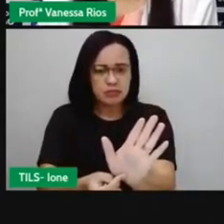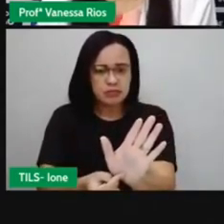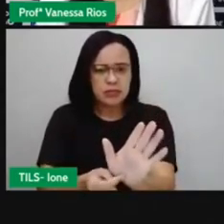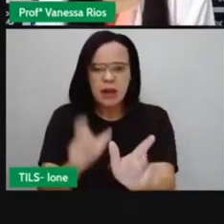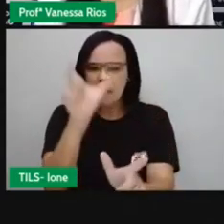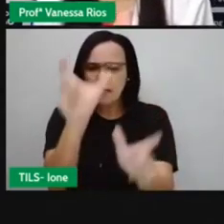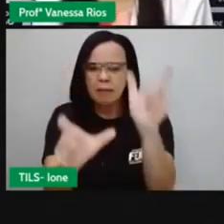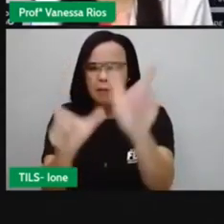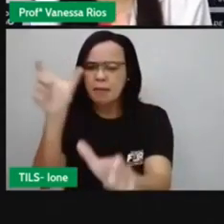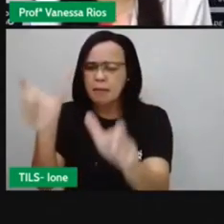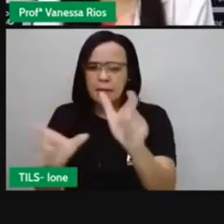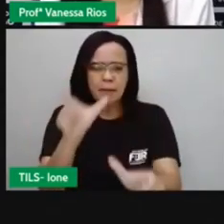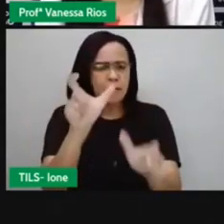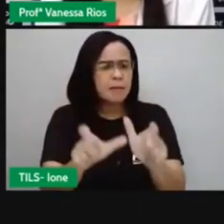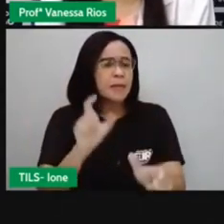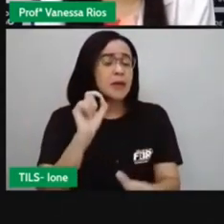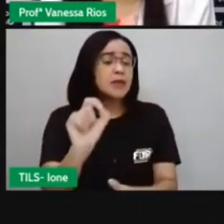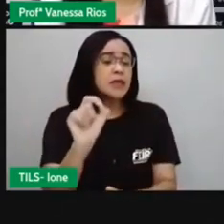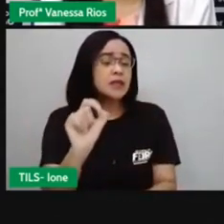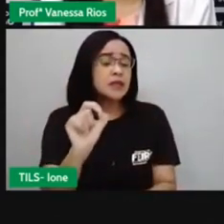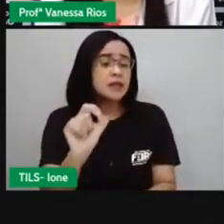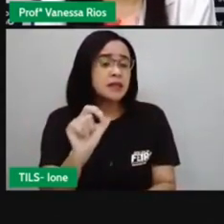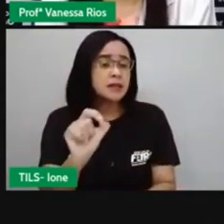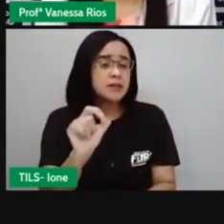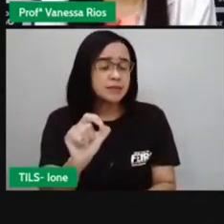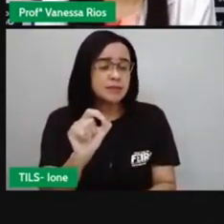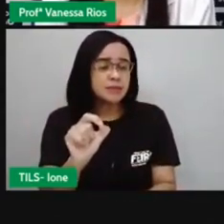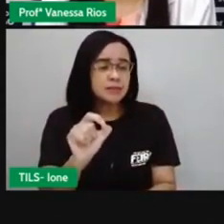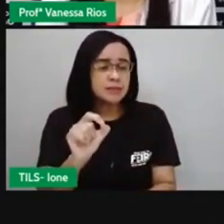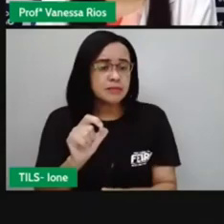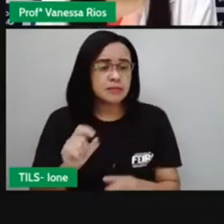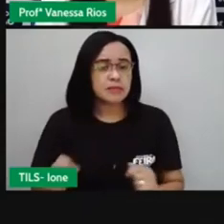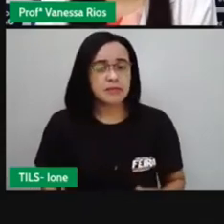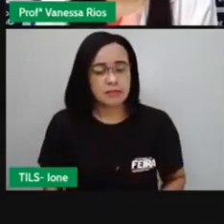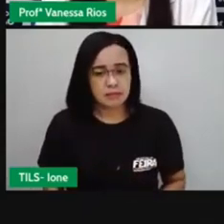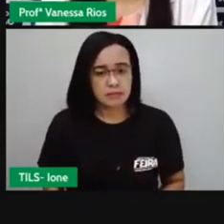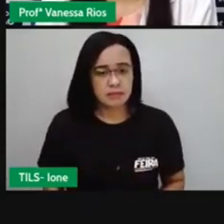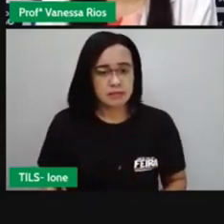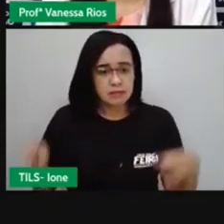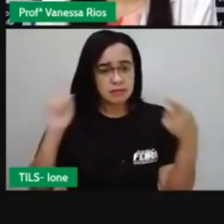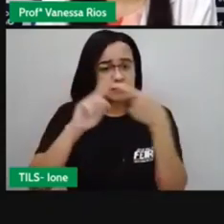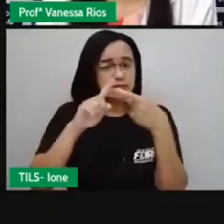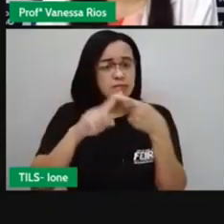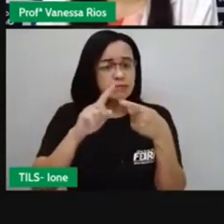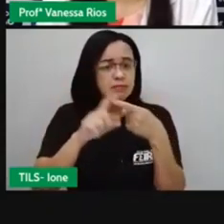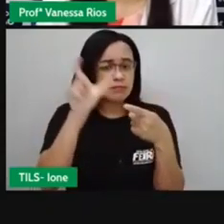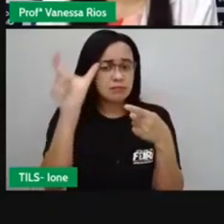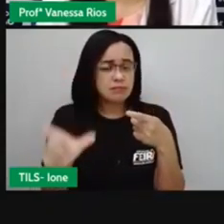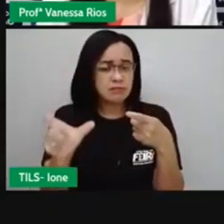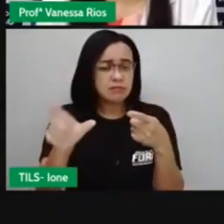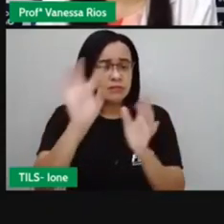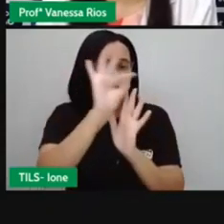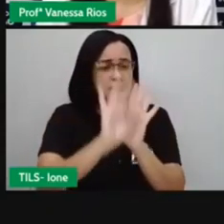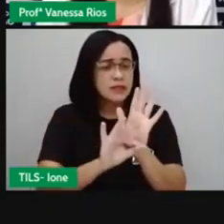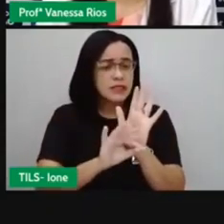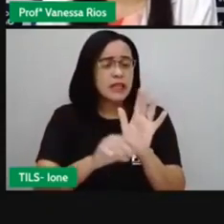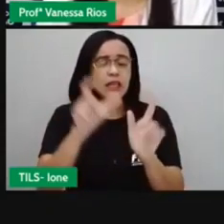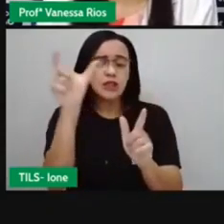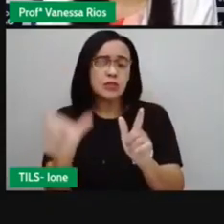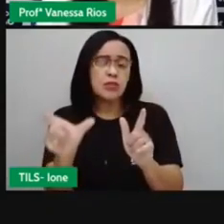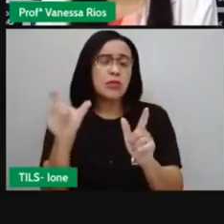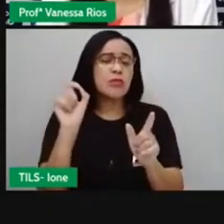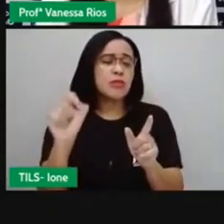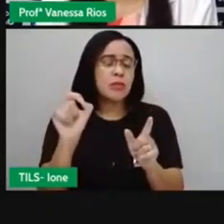os personagens, né? Quem aí a gente pode citar? No primeiro texto, a gente tem como personagem ali uma